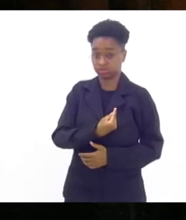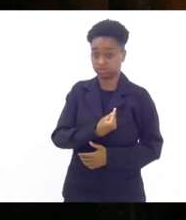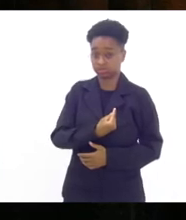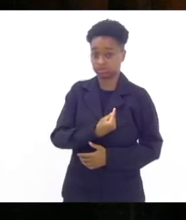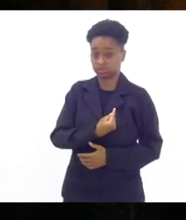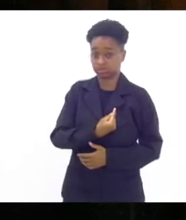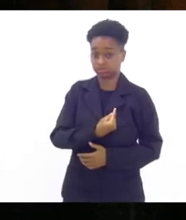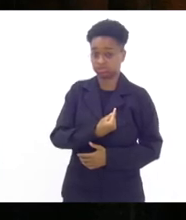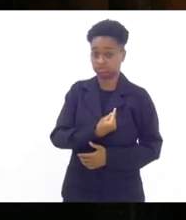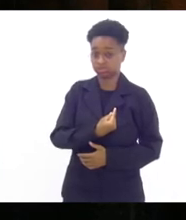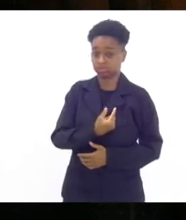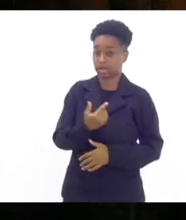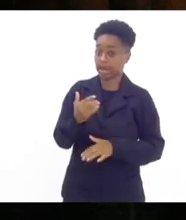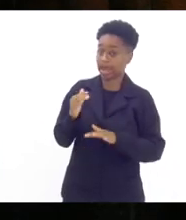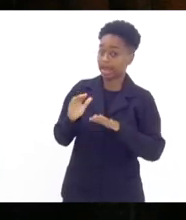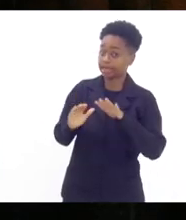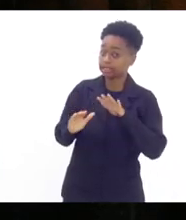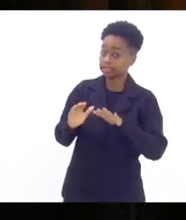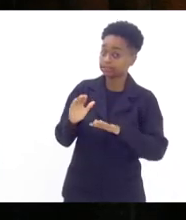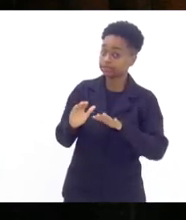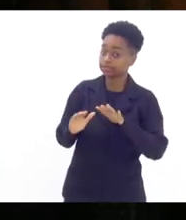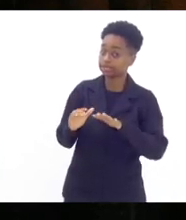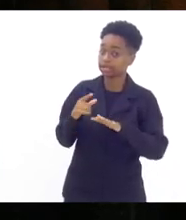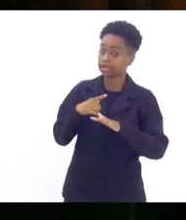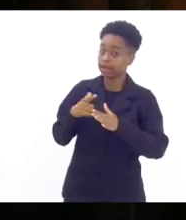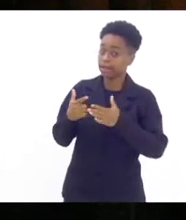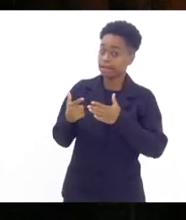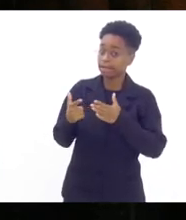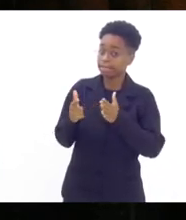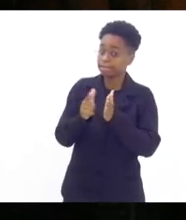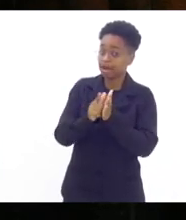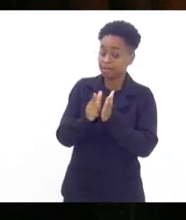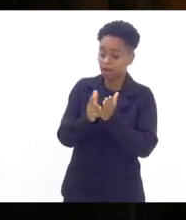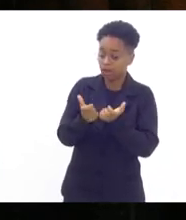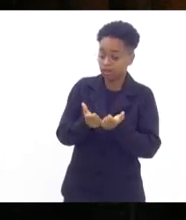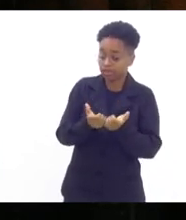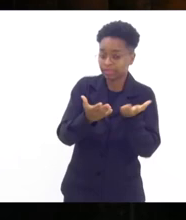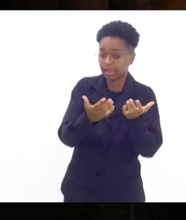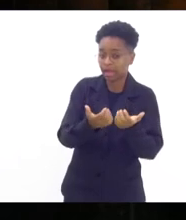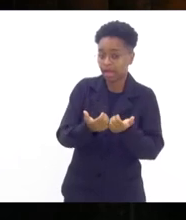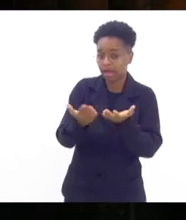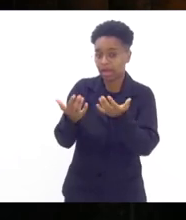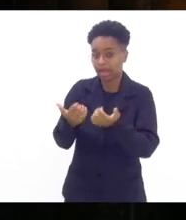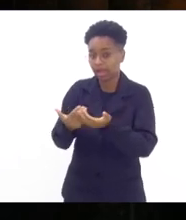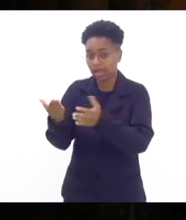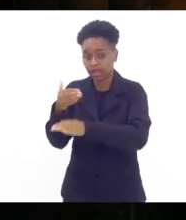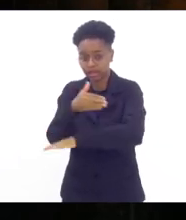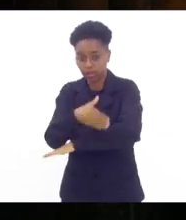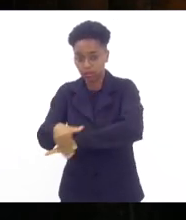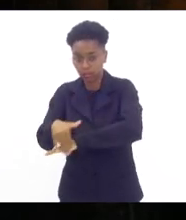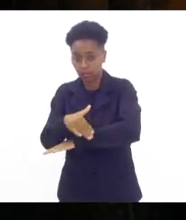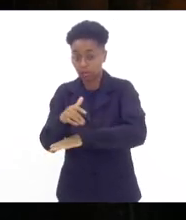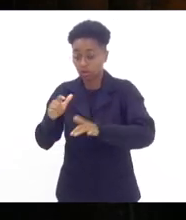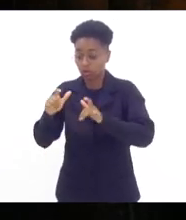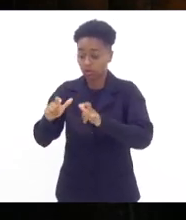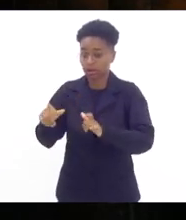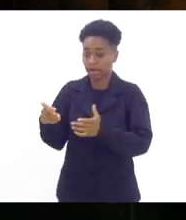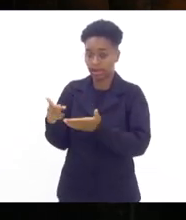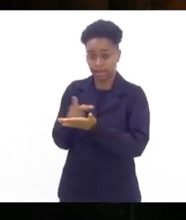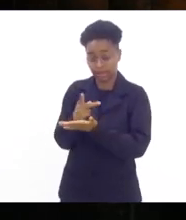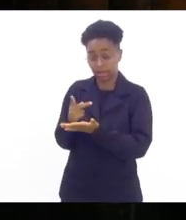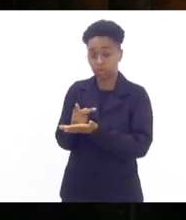muitas vezes entregar um papel na rua fora de lugar podemos até